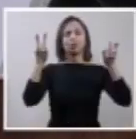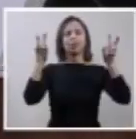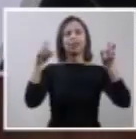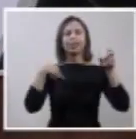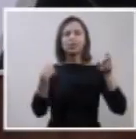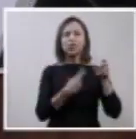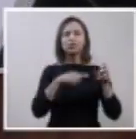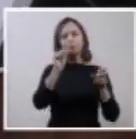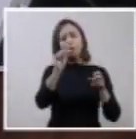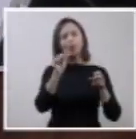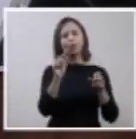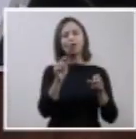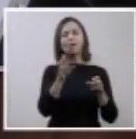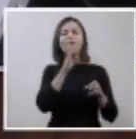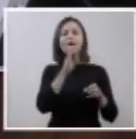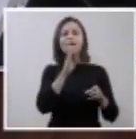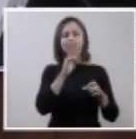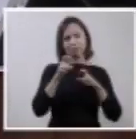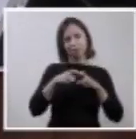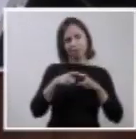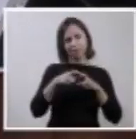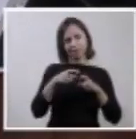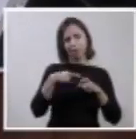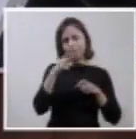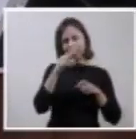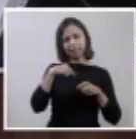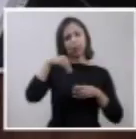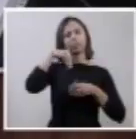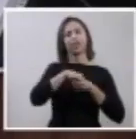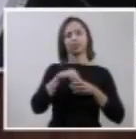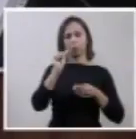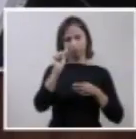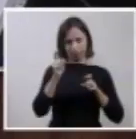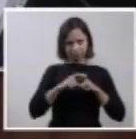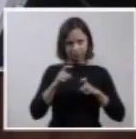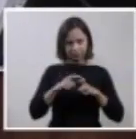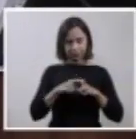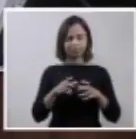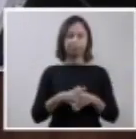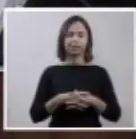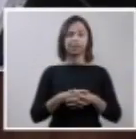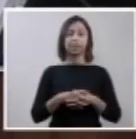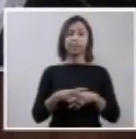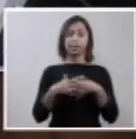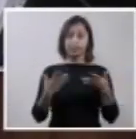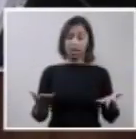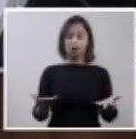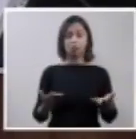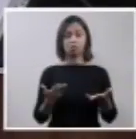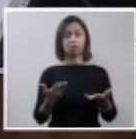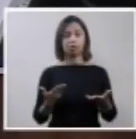E vou mudar a colocação. E, praticamente, numa mesclagem,